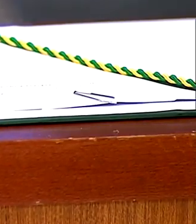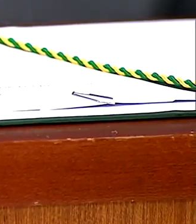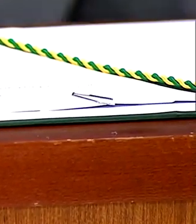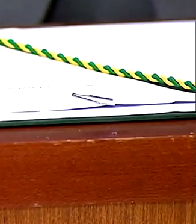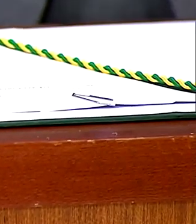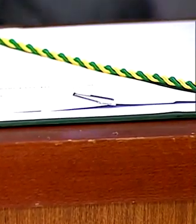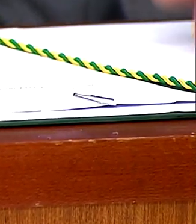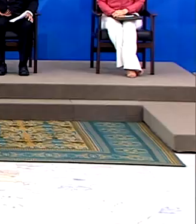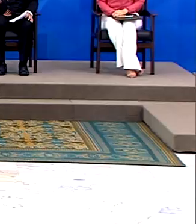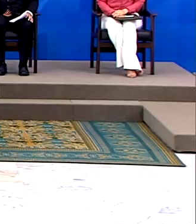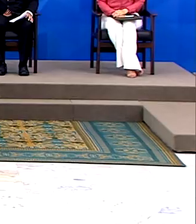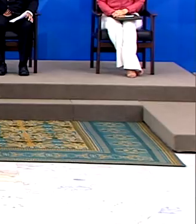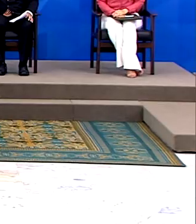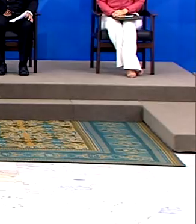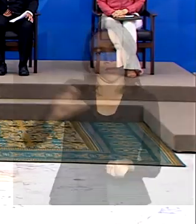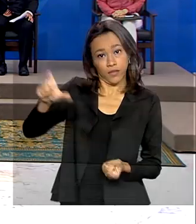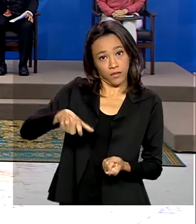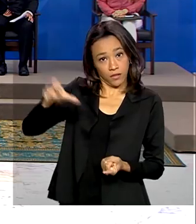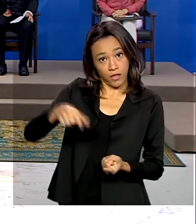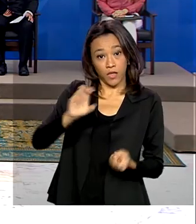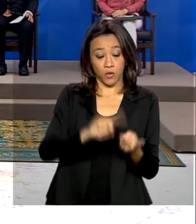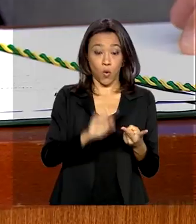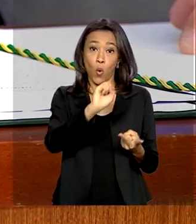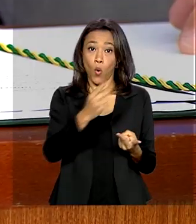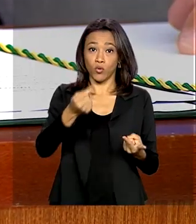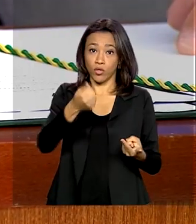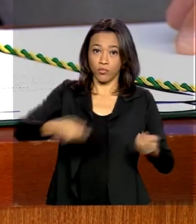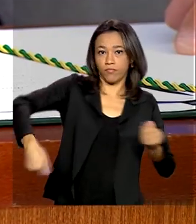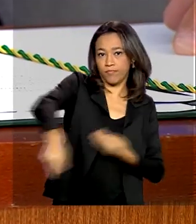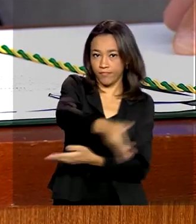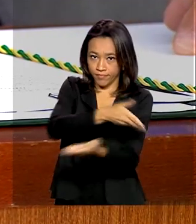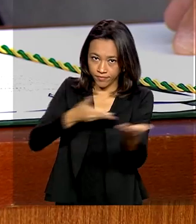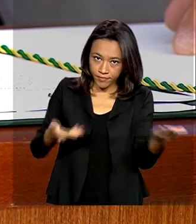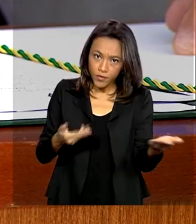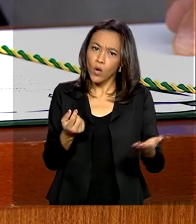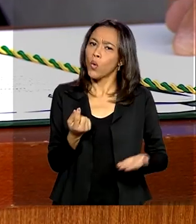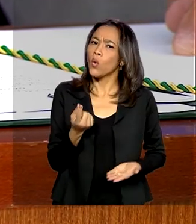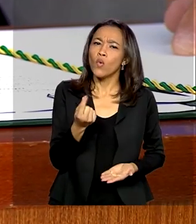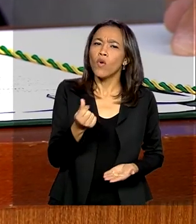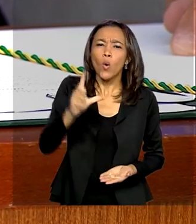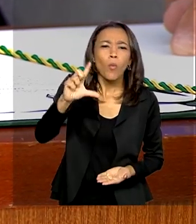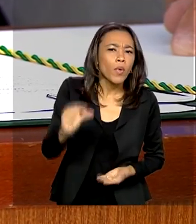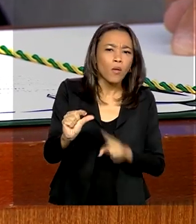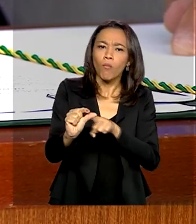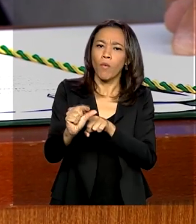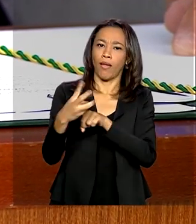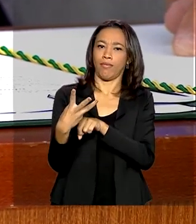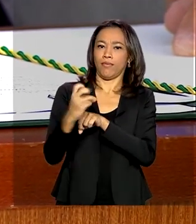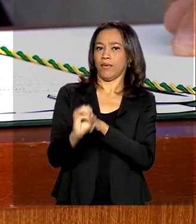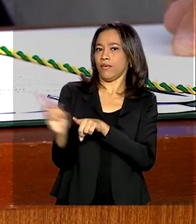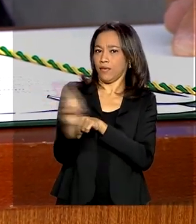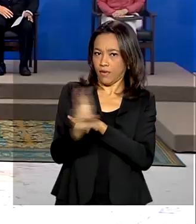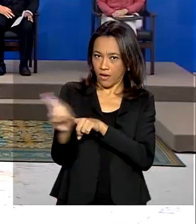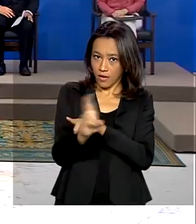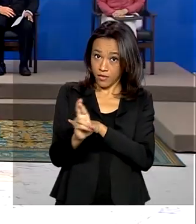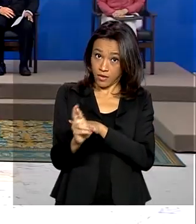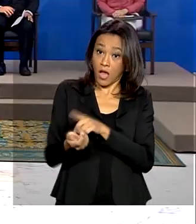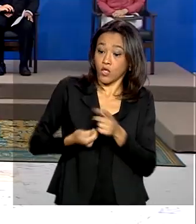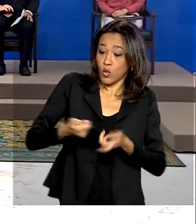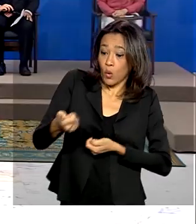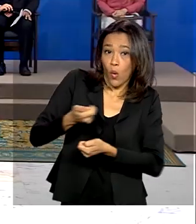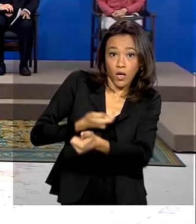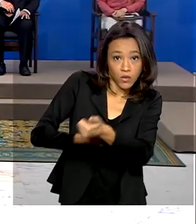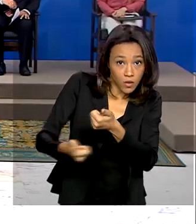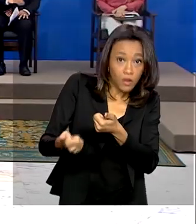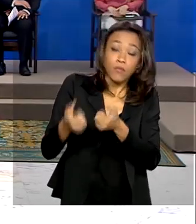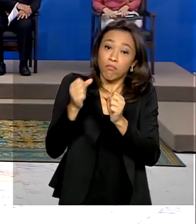feitas por meio de cartão de crédito ou transferência bancária. O valor mínimo é de R$,00. As doações são